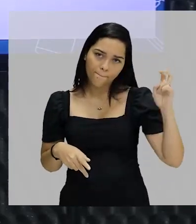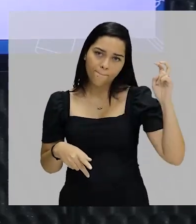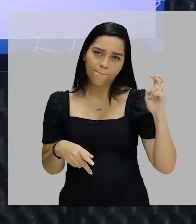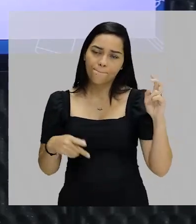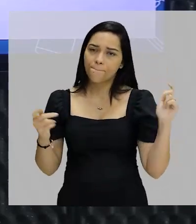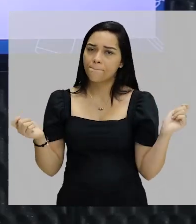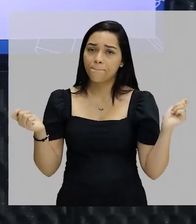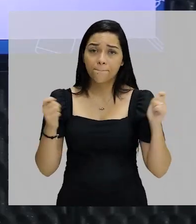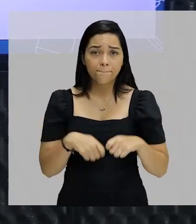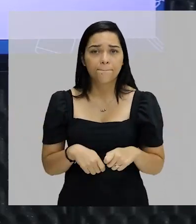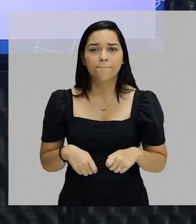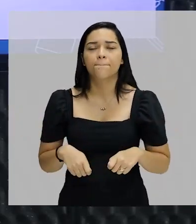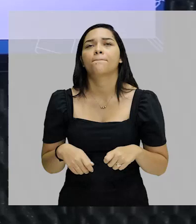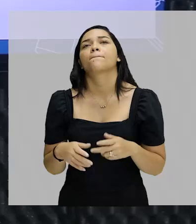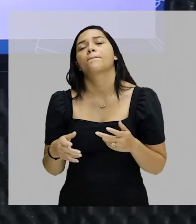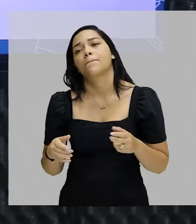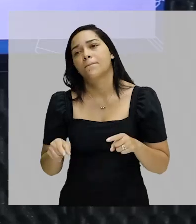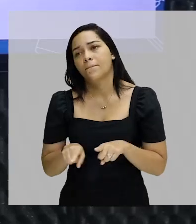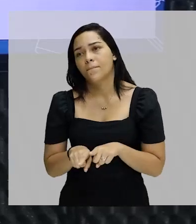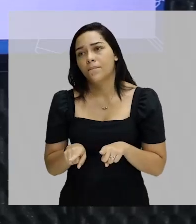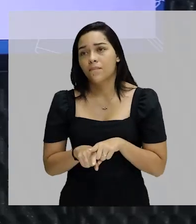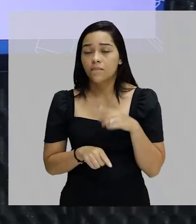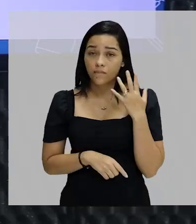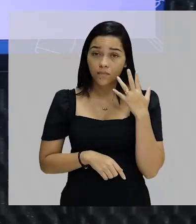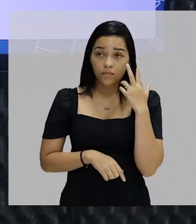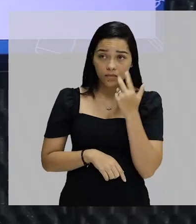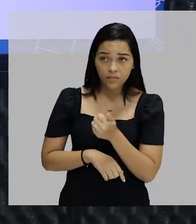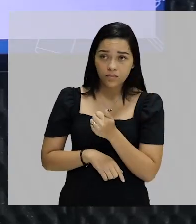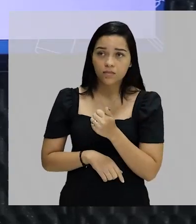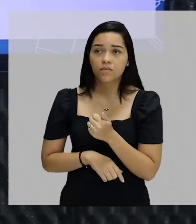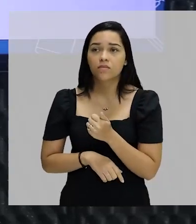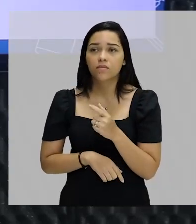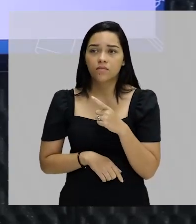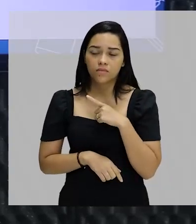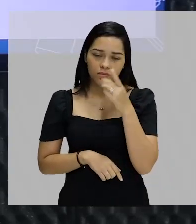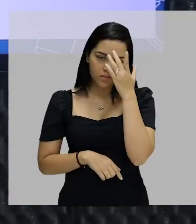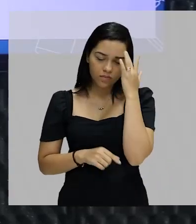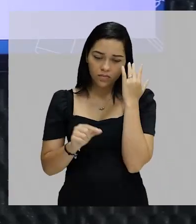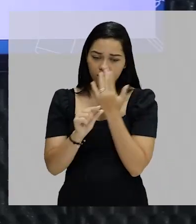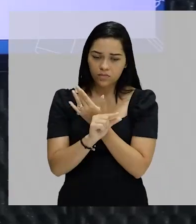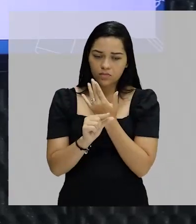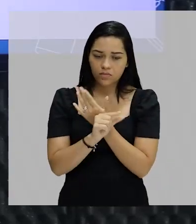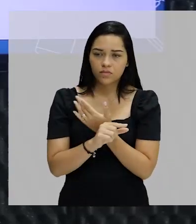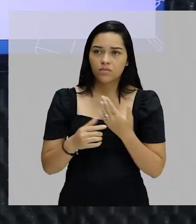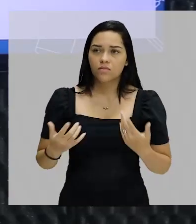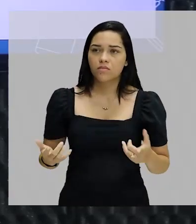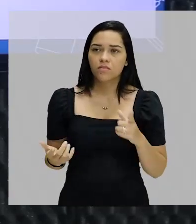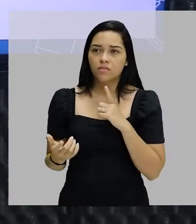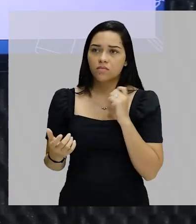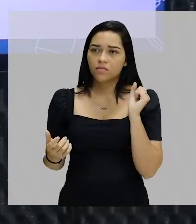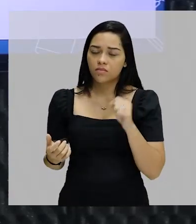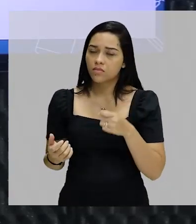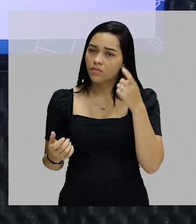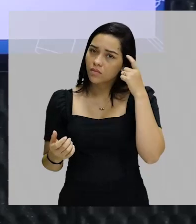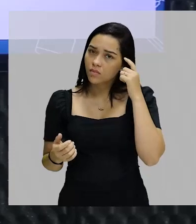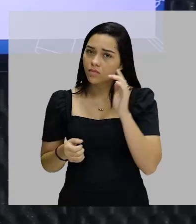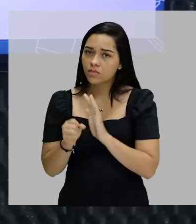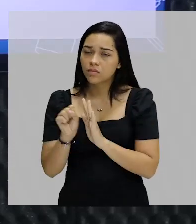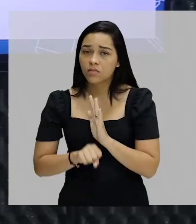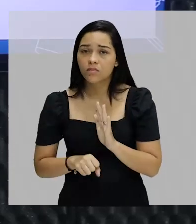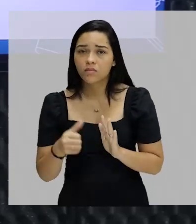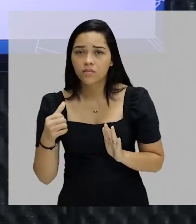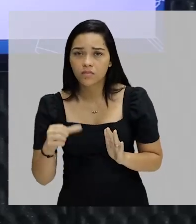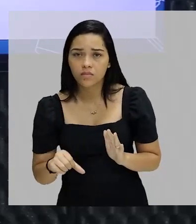menos capaz, é até menos bonito, inclusive, para esses autores, ok? Então existem essas ideias ali no século